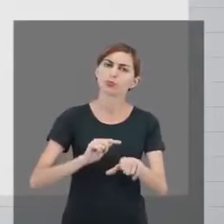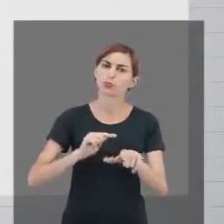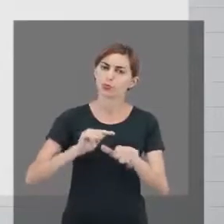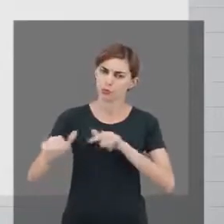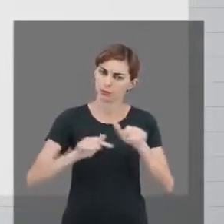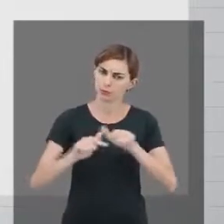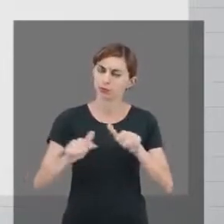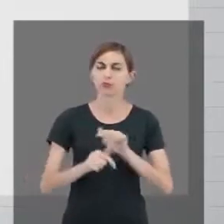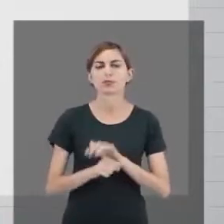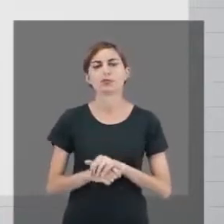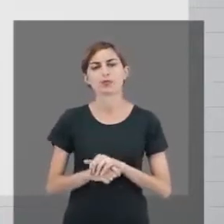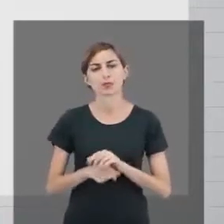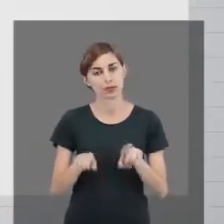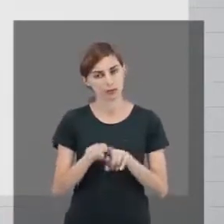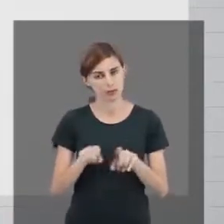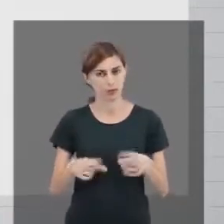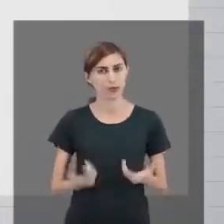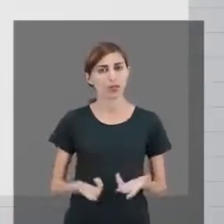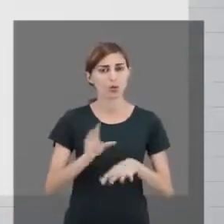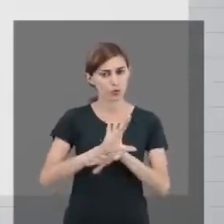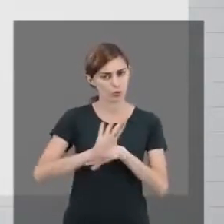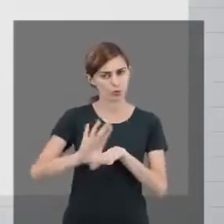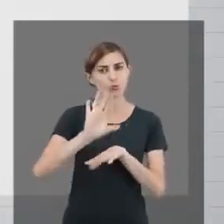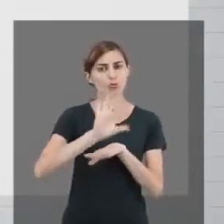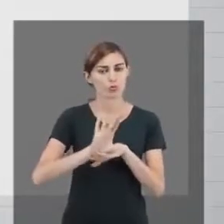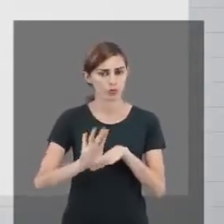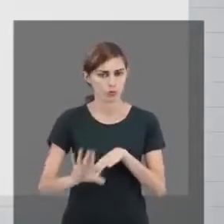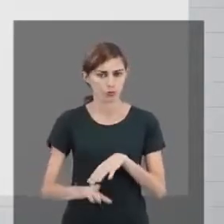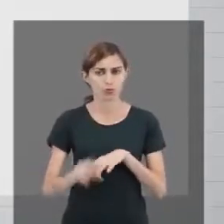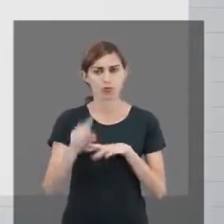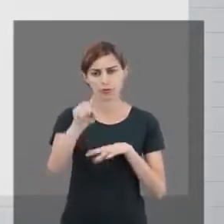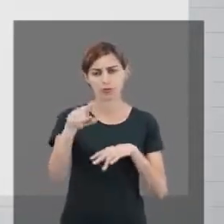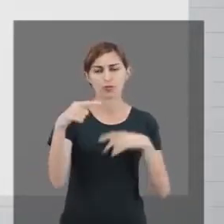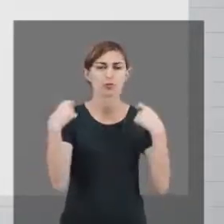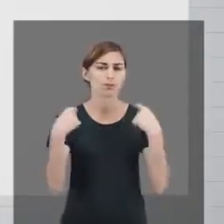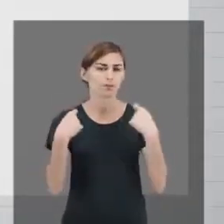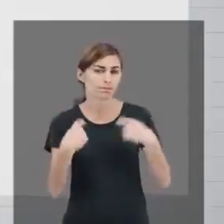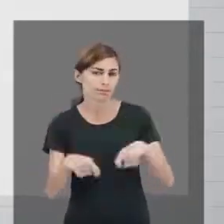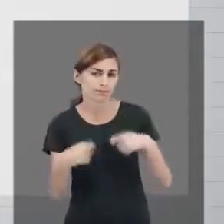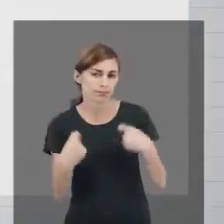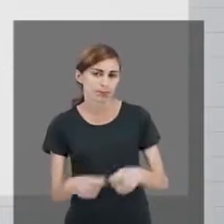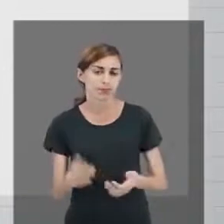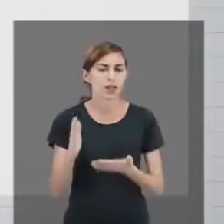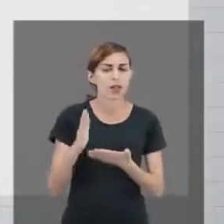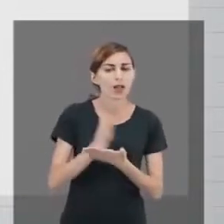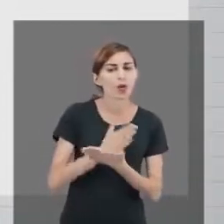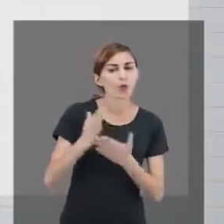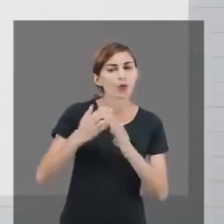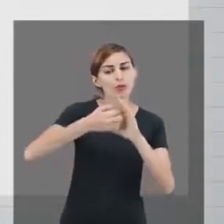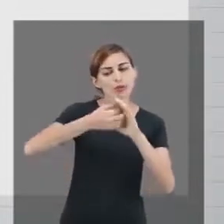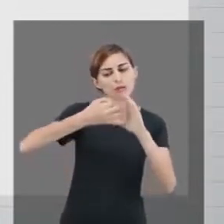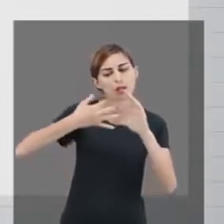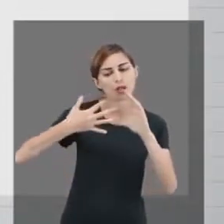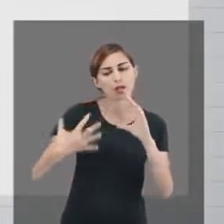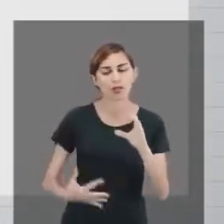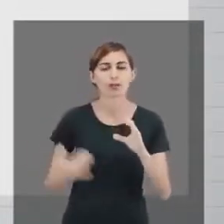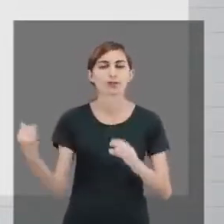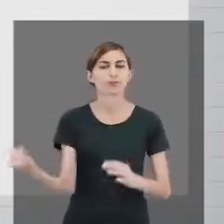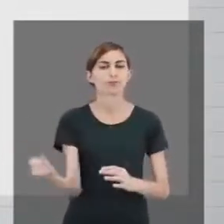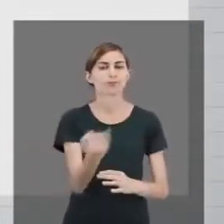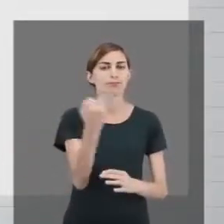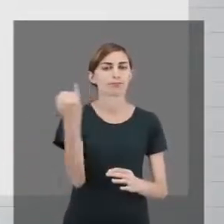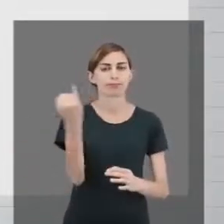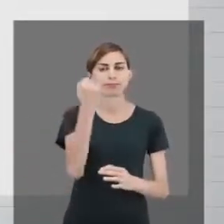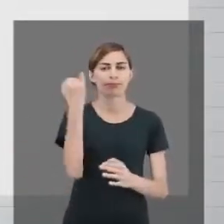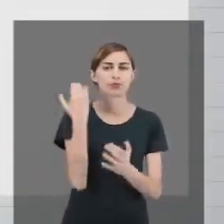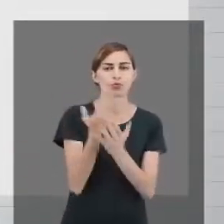trabalho, certo? E para cursá-los, você precisa de algumas características muito importantes.